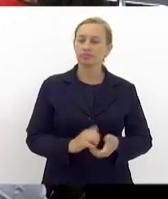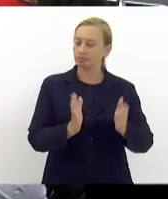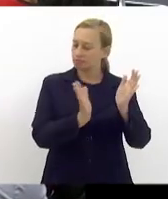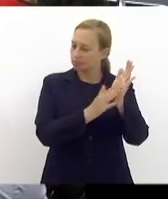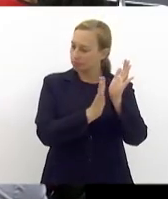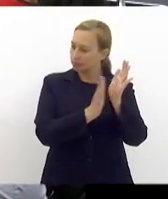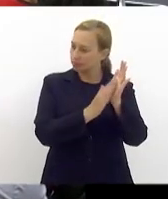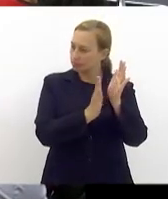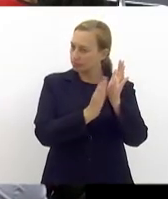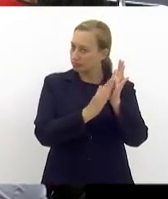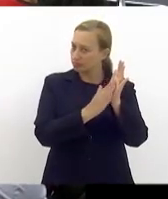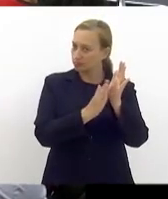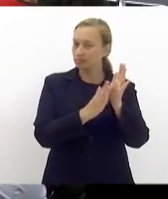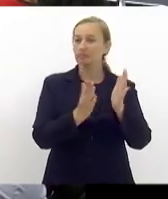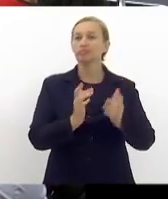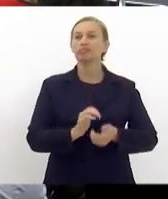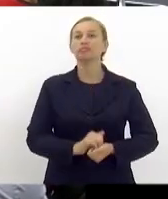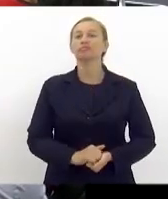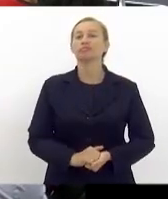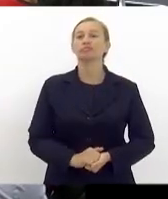aplauso e congratulações.